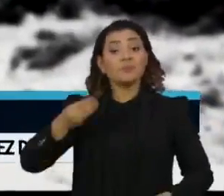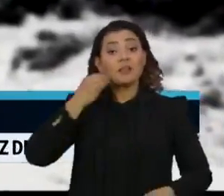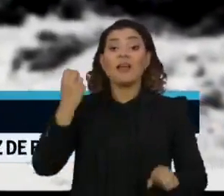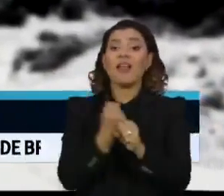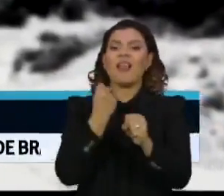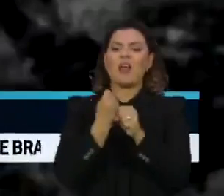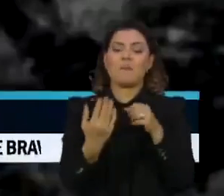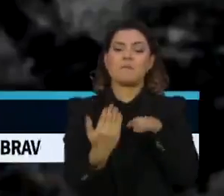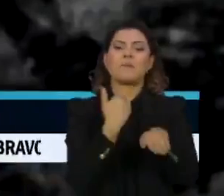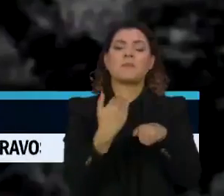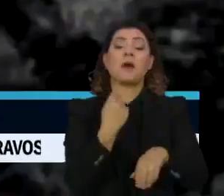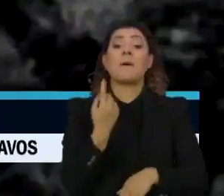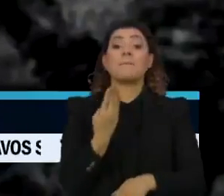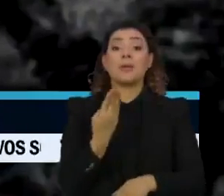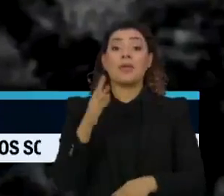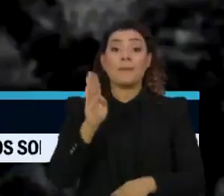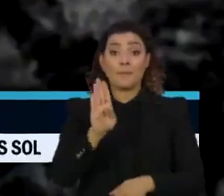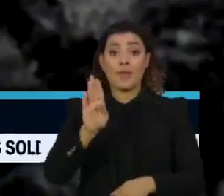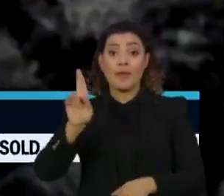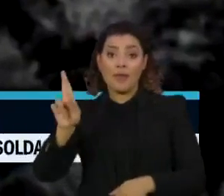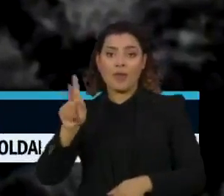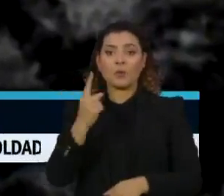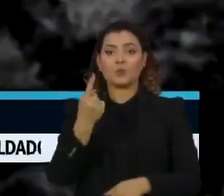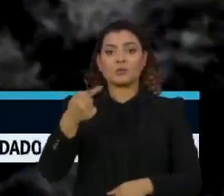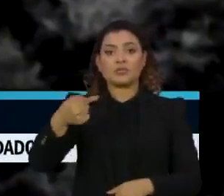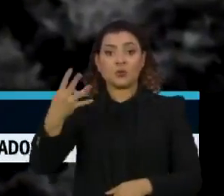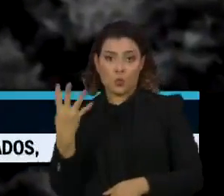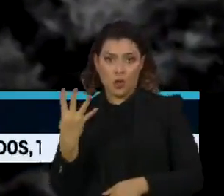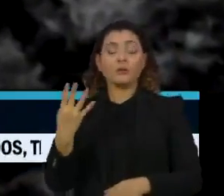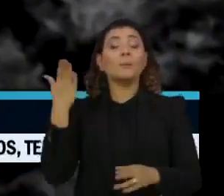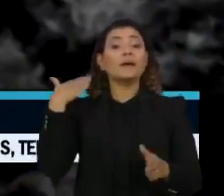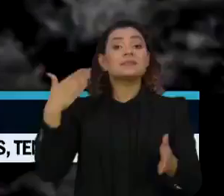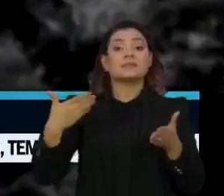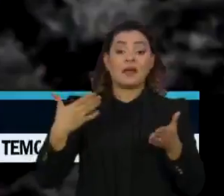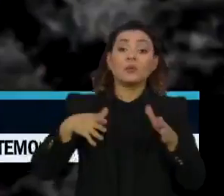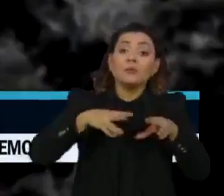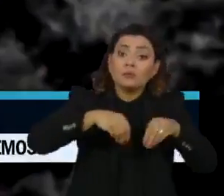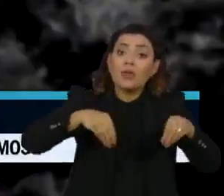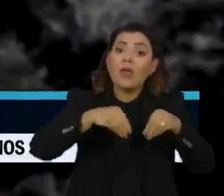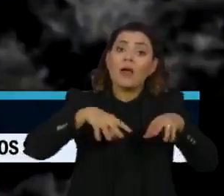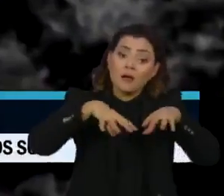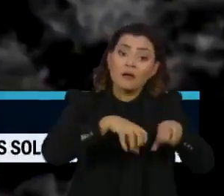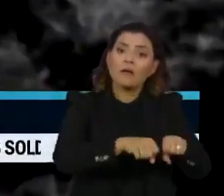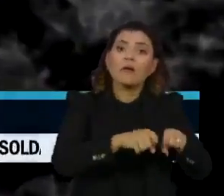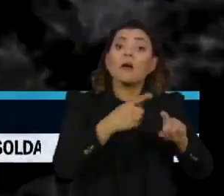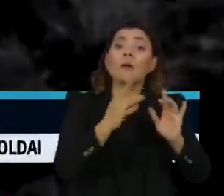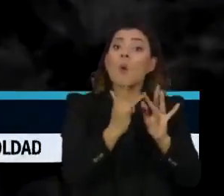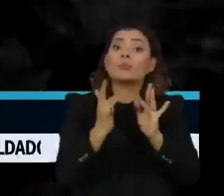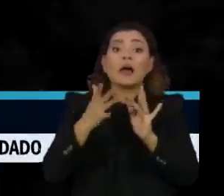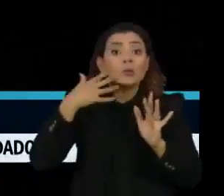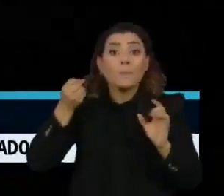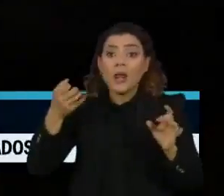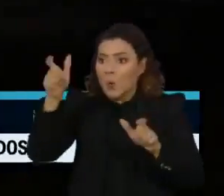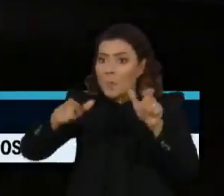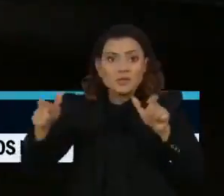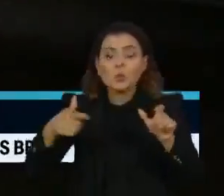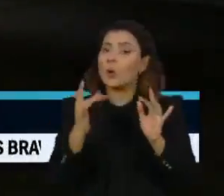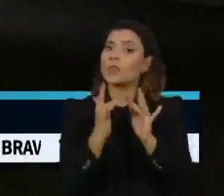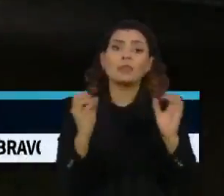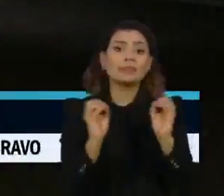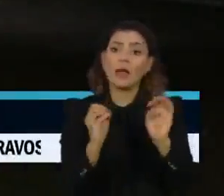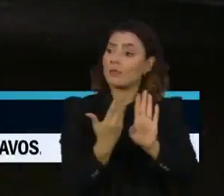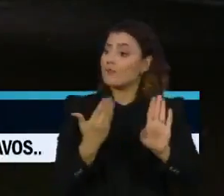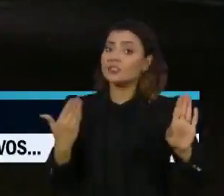estrada BR-174 nas terras onde eles viviam sem contato com os brancos. Em